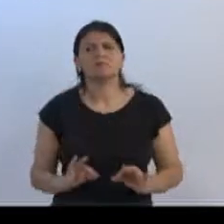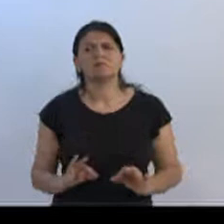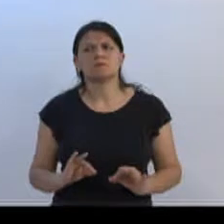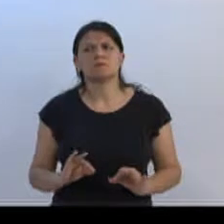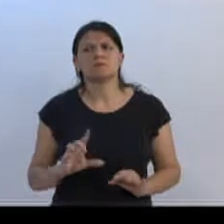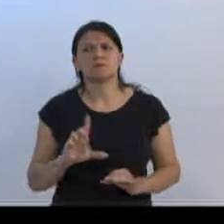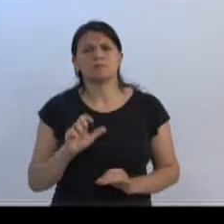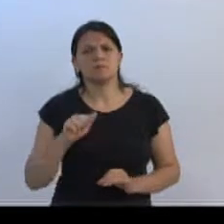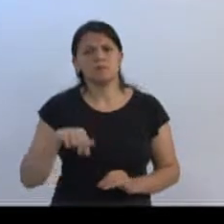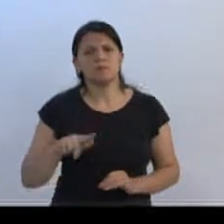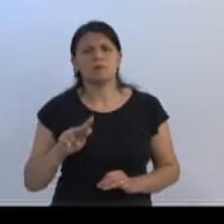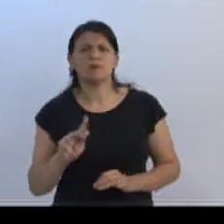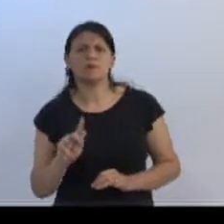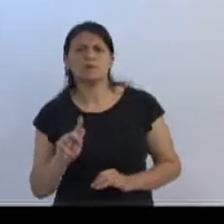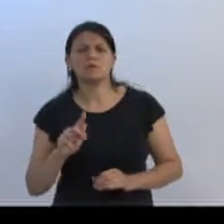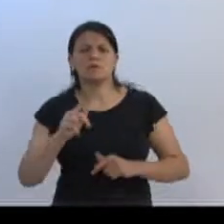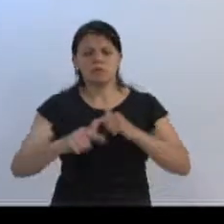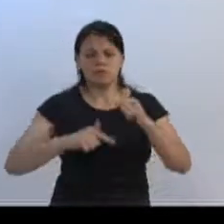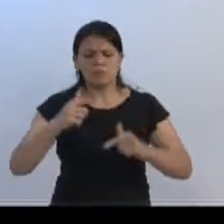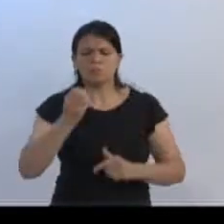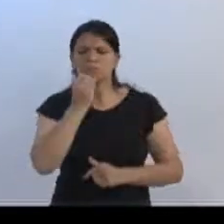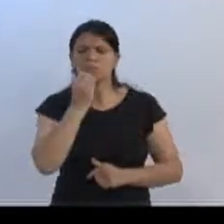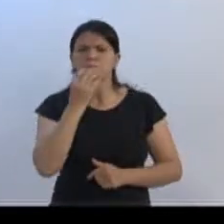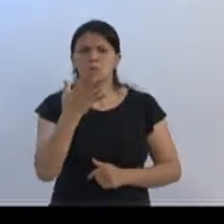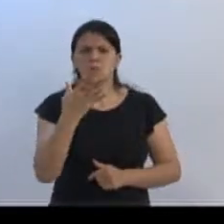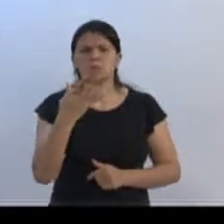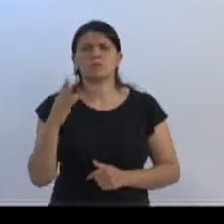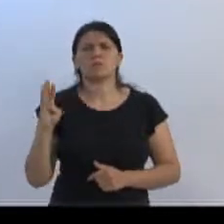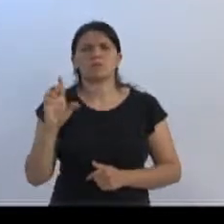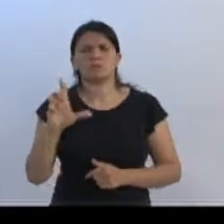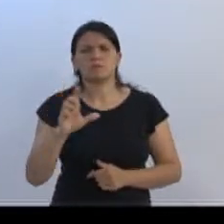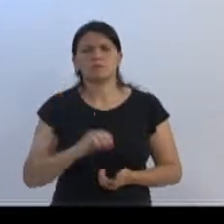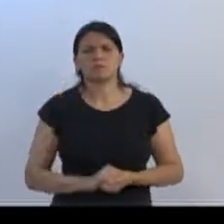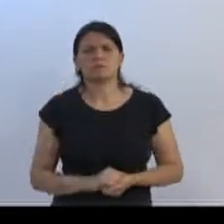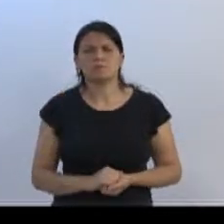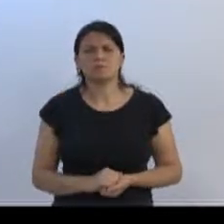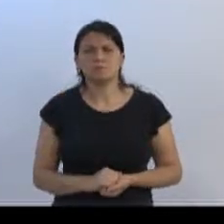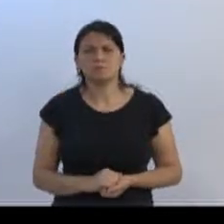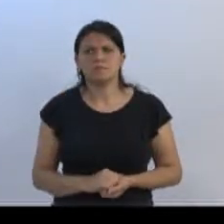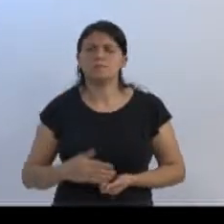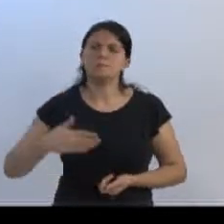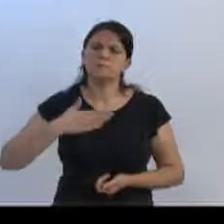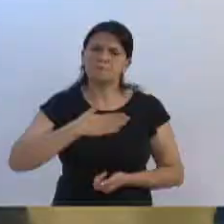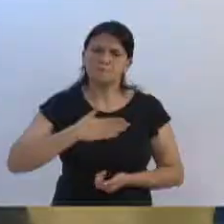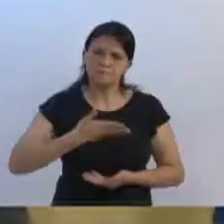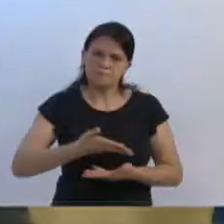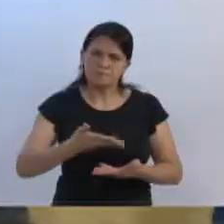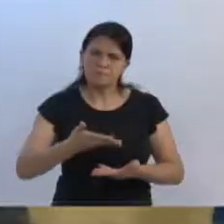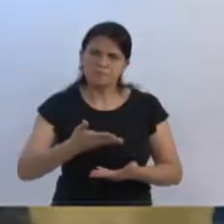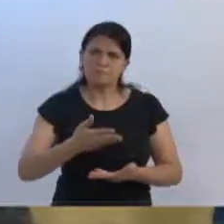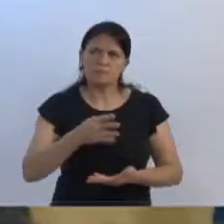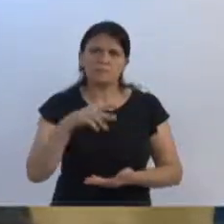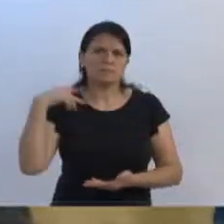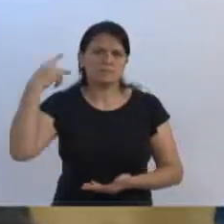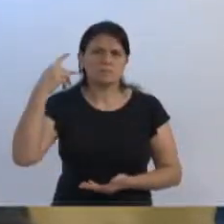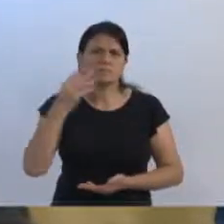deixou um legado e um bom trabalho também por Blumenau. Com o maior prazer, vereador César João, sim.